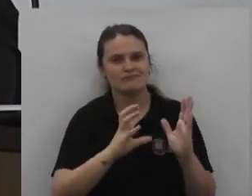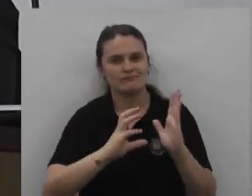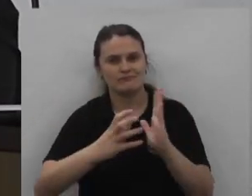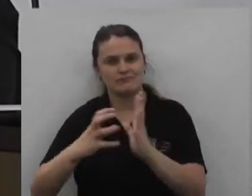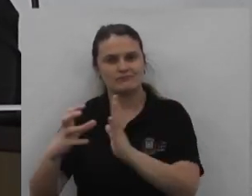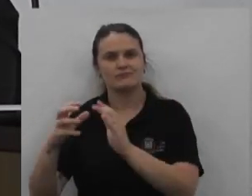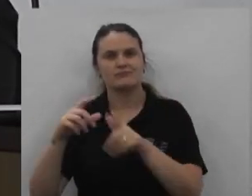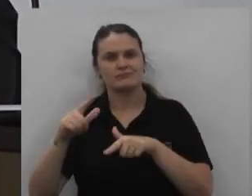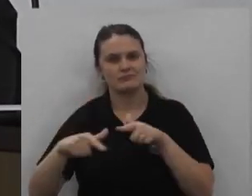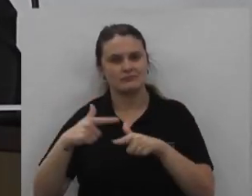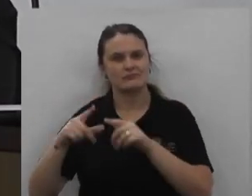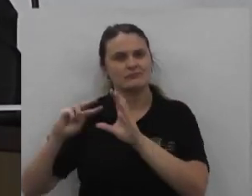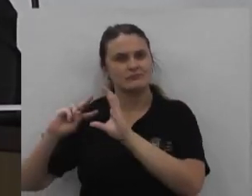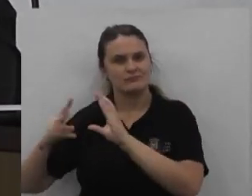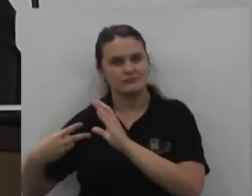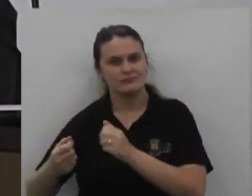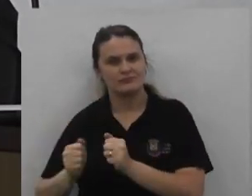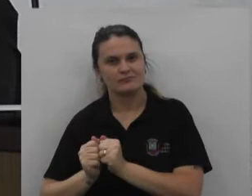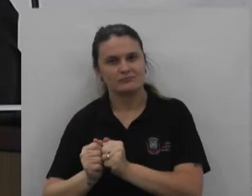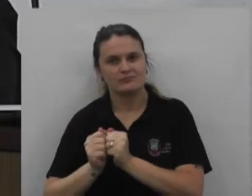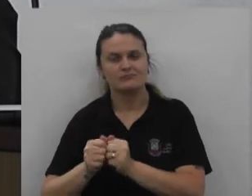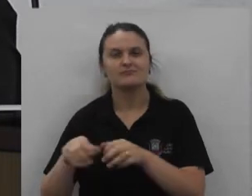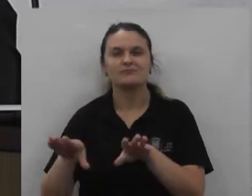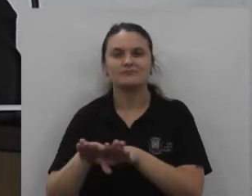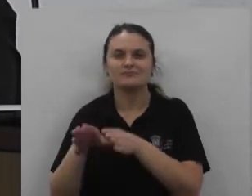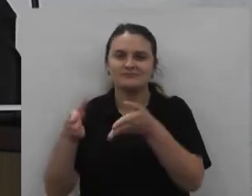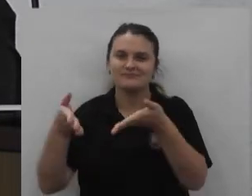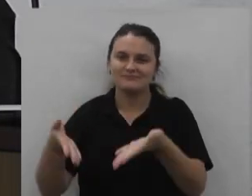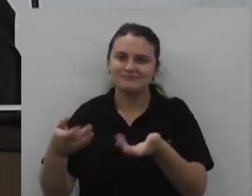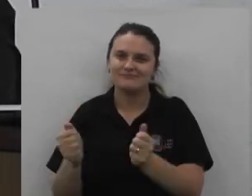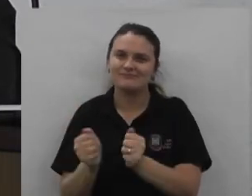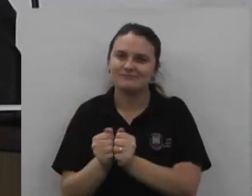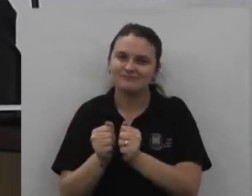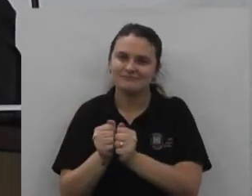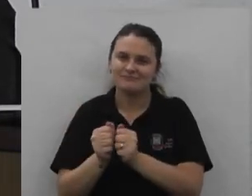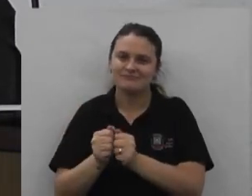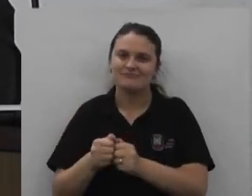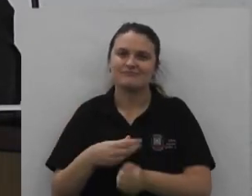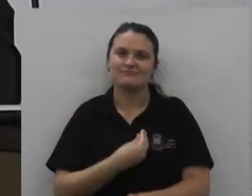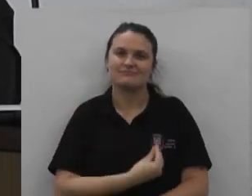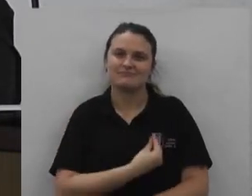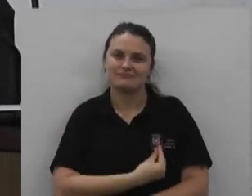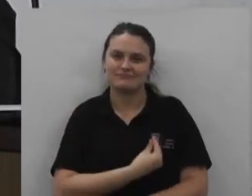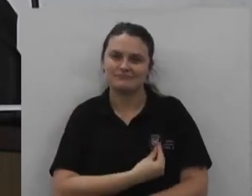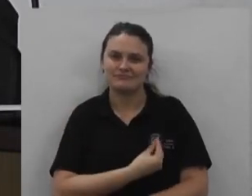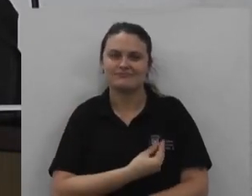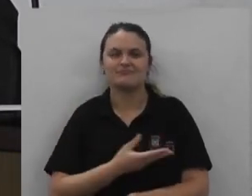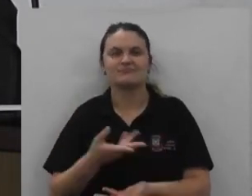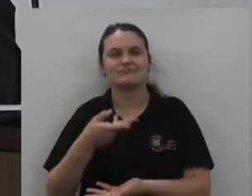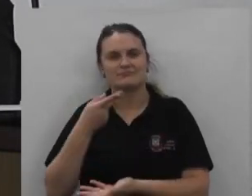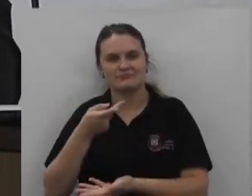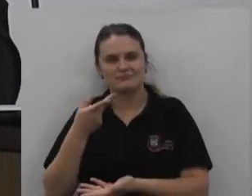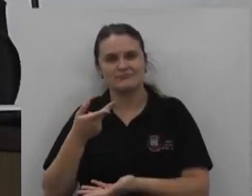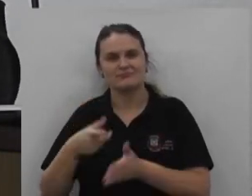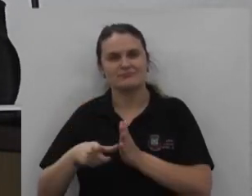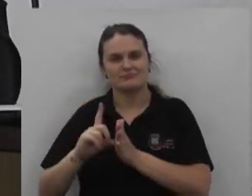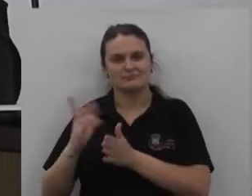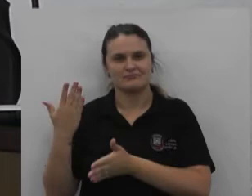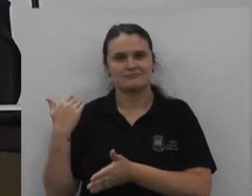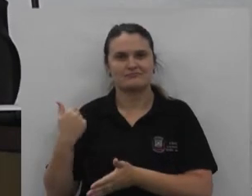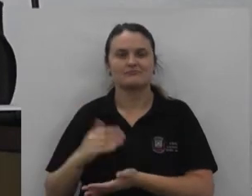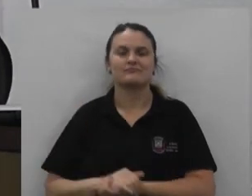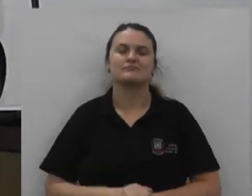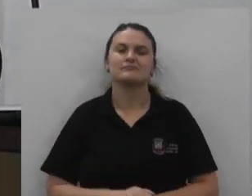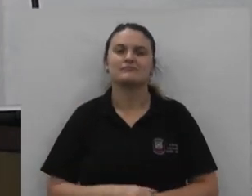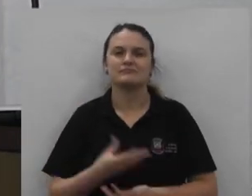acompanhar o trabalho da Câmara e nos prestigiar na noite de hoje com a sua presença e a sua fala nessa